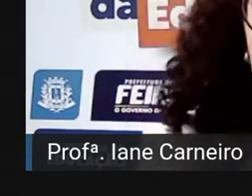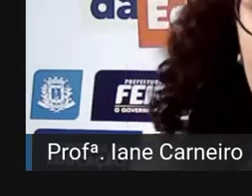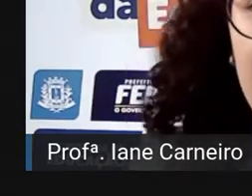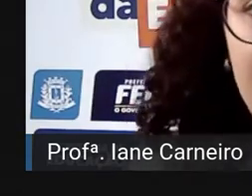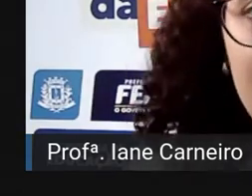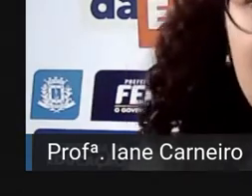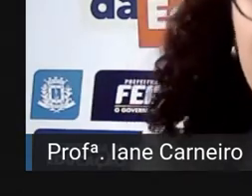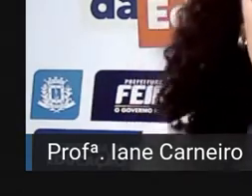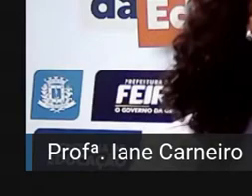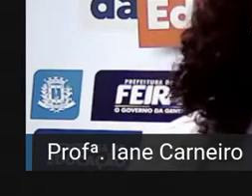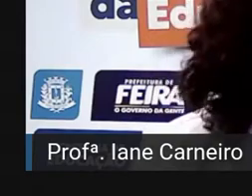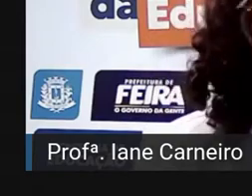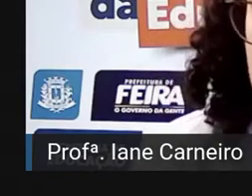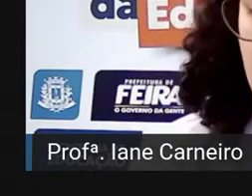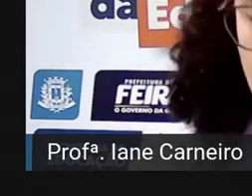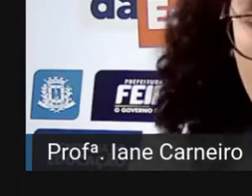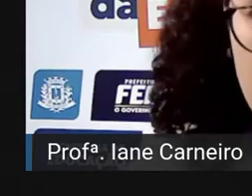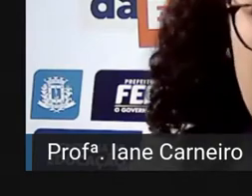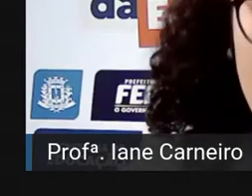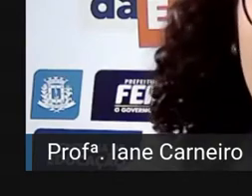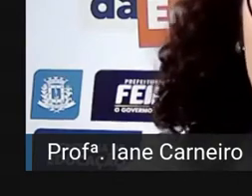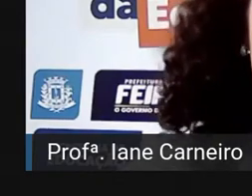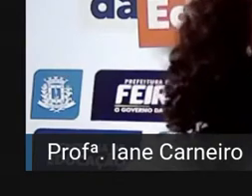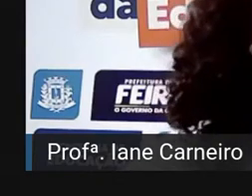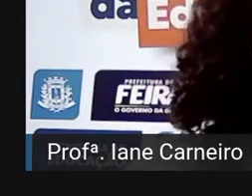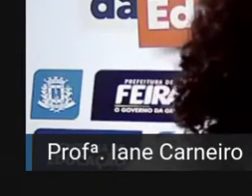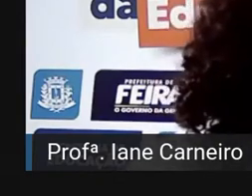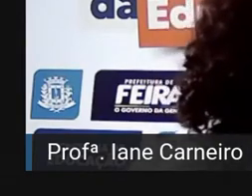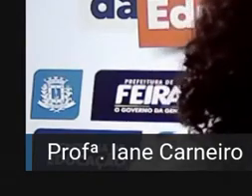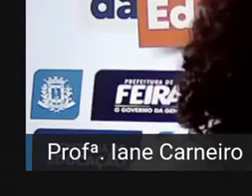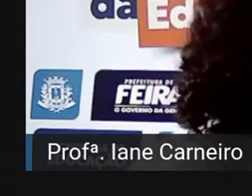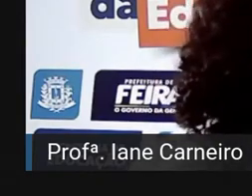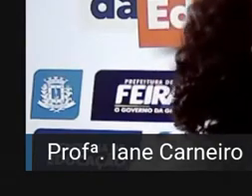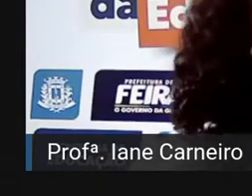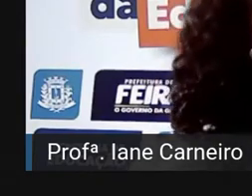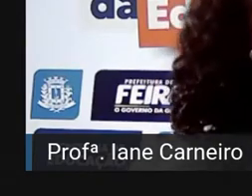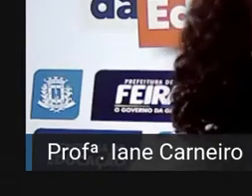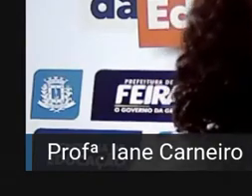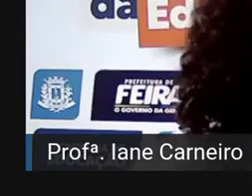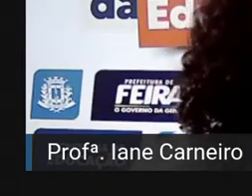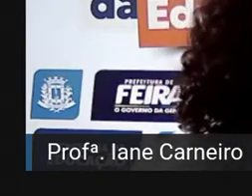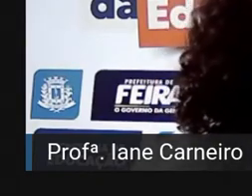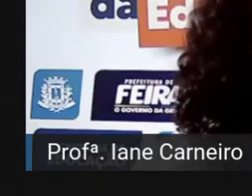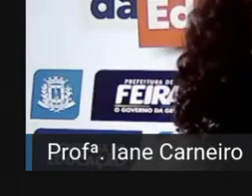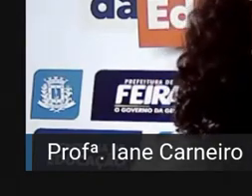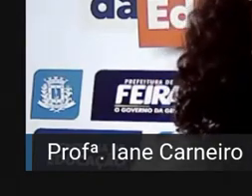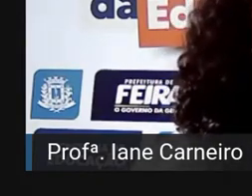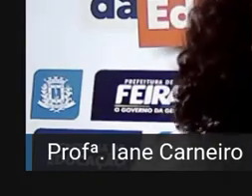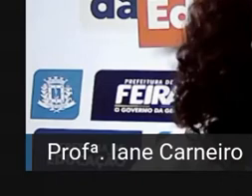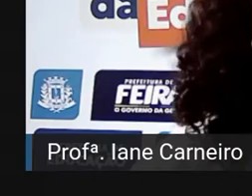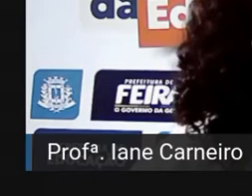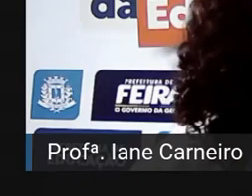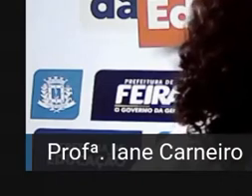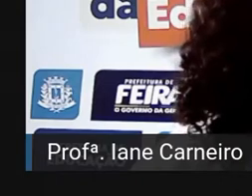todas as crianças, quando todos esses direitos das crianças forem cumpridos? Vocês concordam com ela?